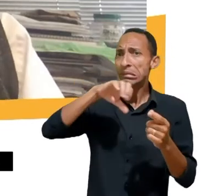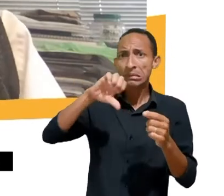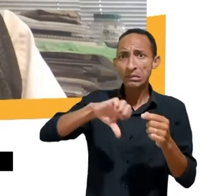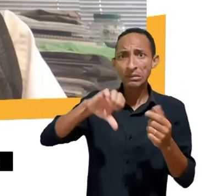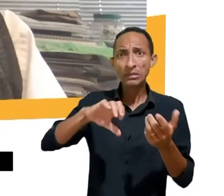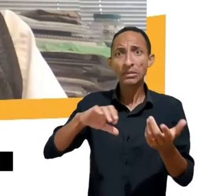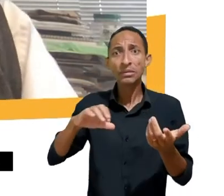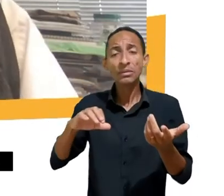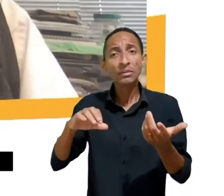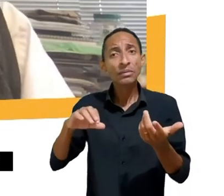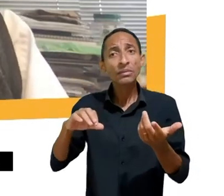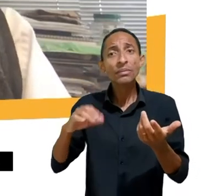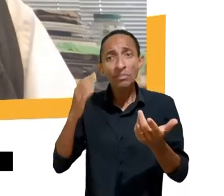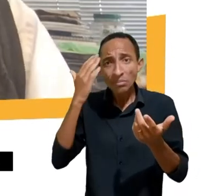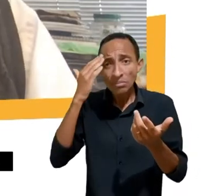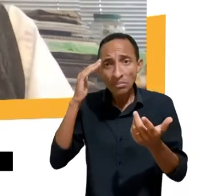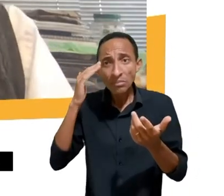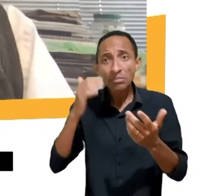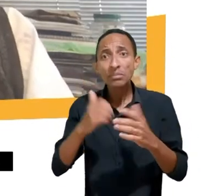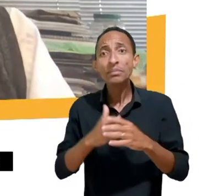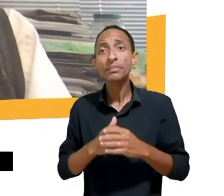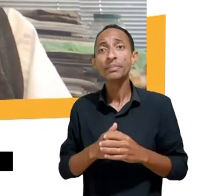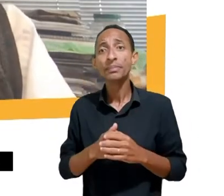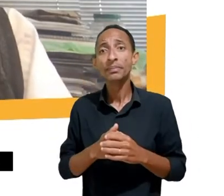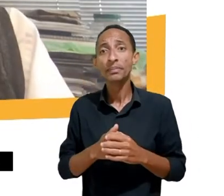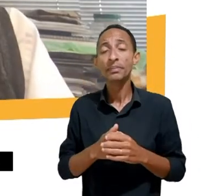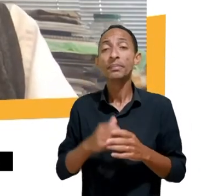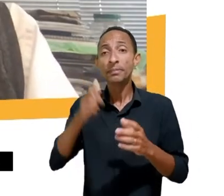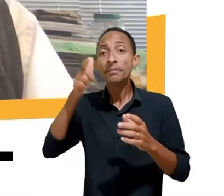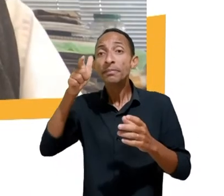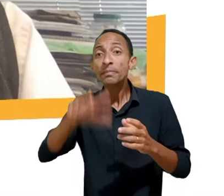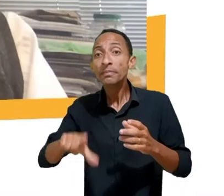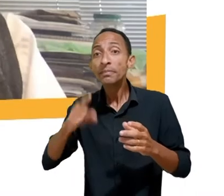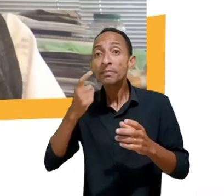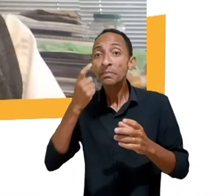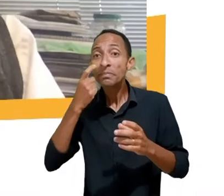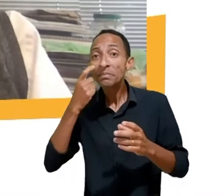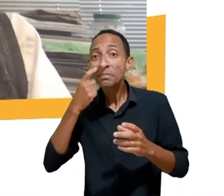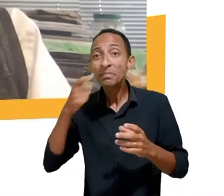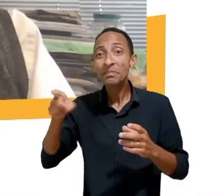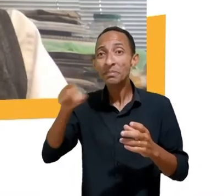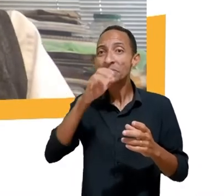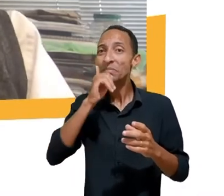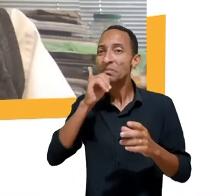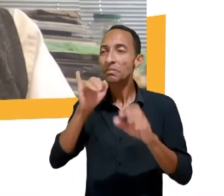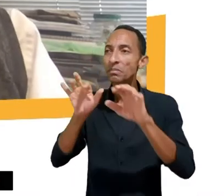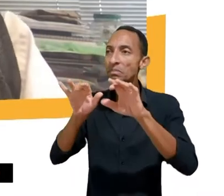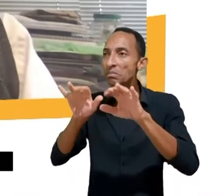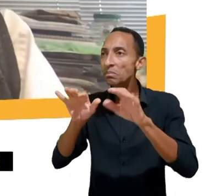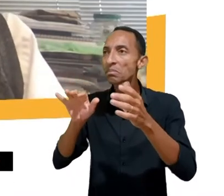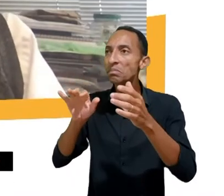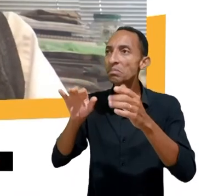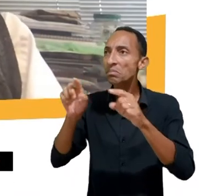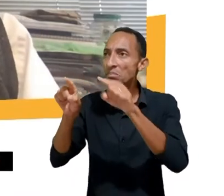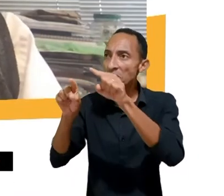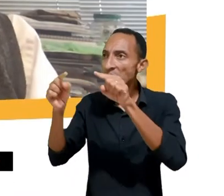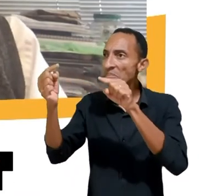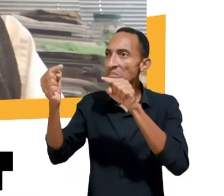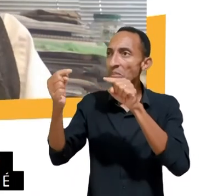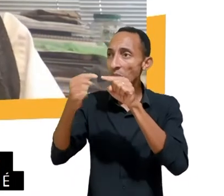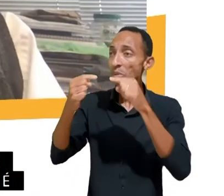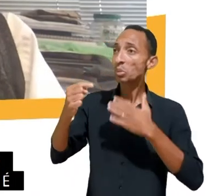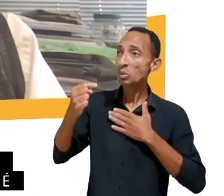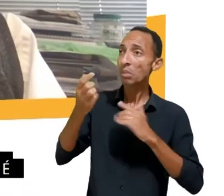daquilo. Certamente é razoável imaginar que quem nos atende queira nos atender na linha dos nossos gostos e na linha dos nossos